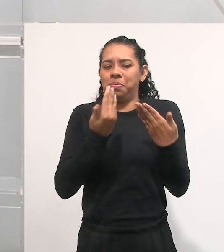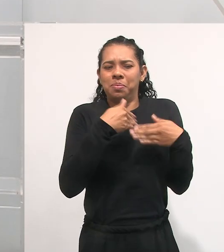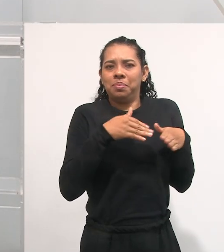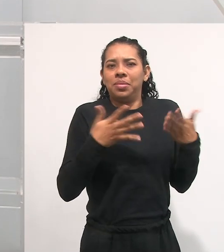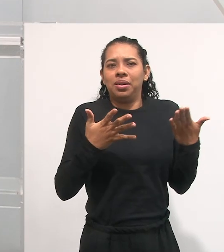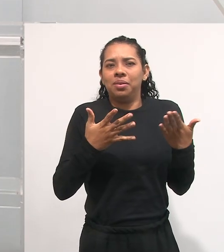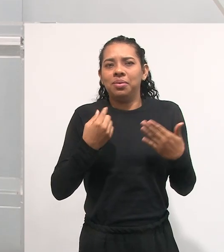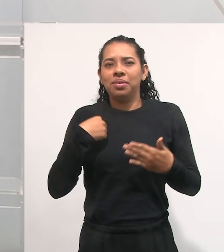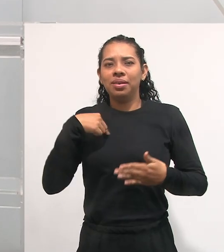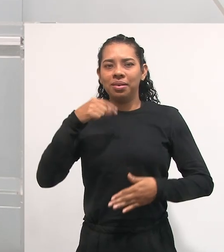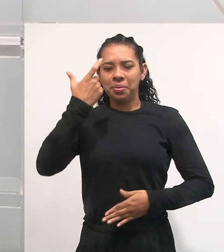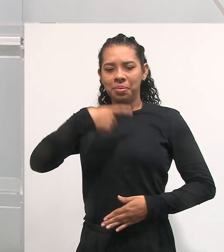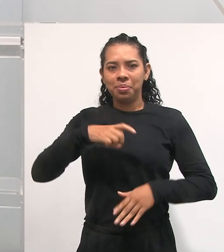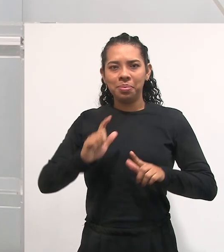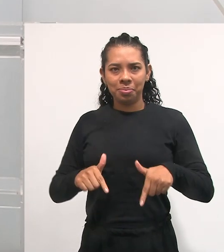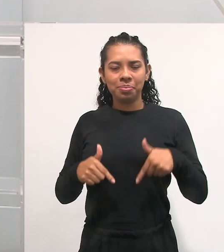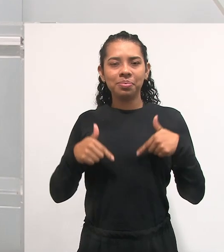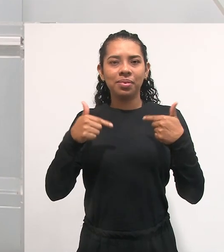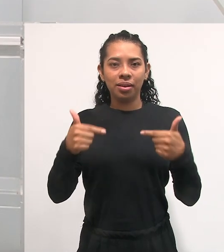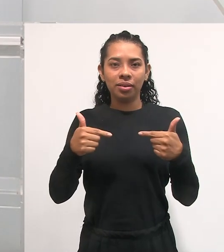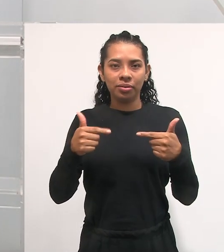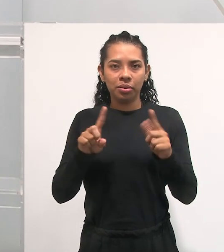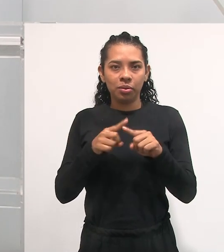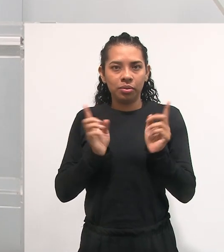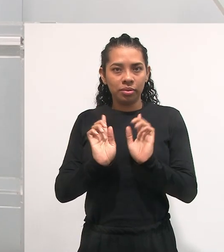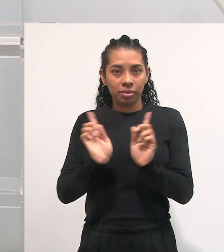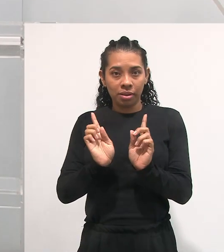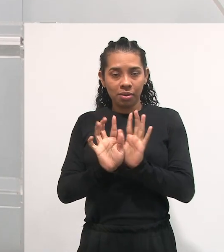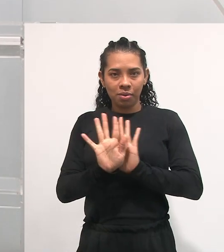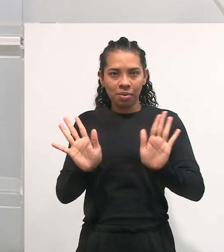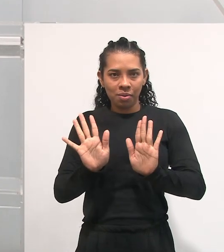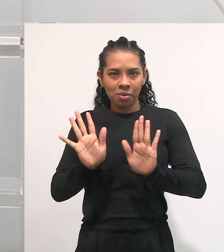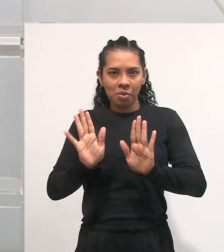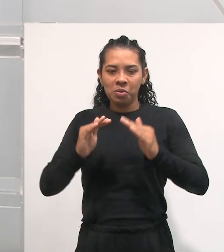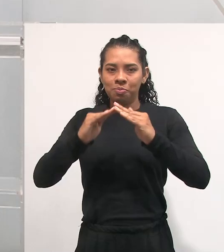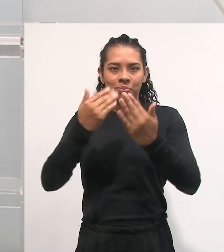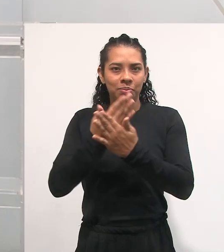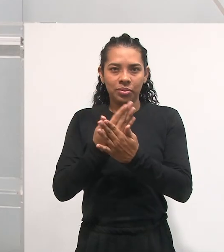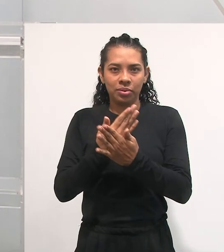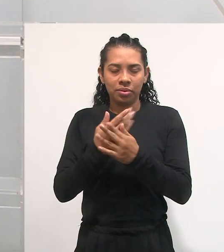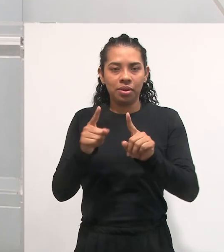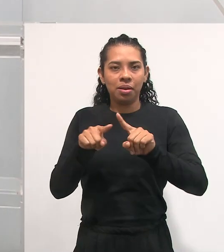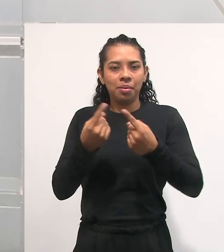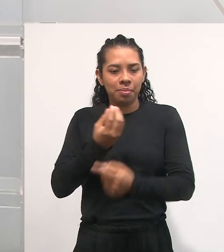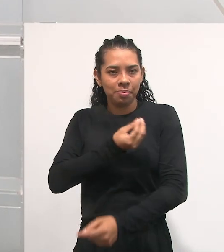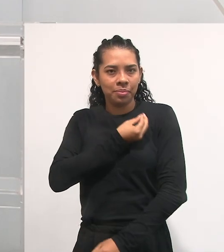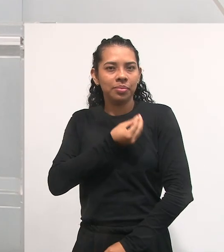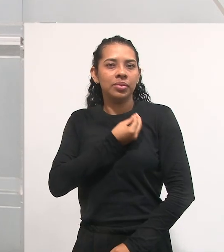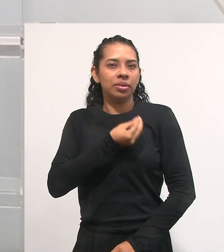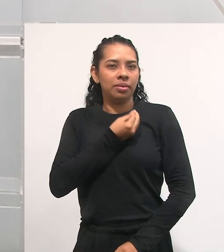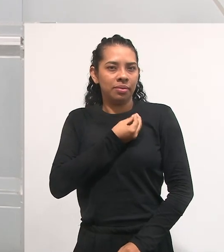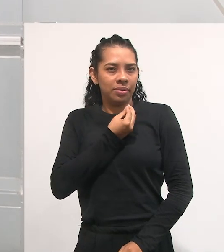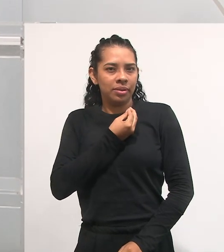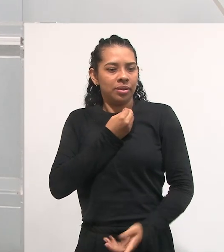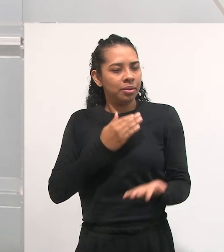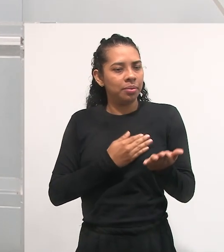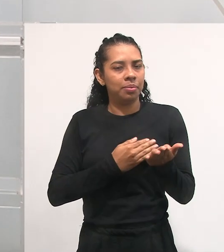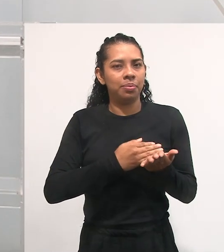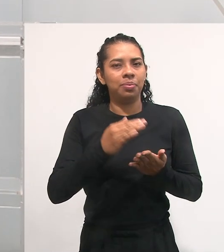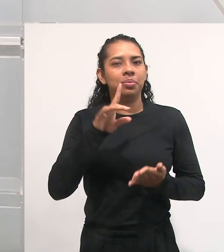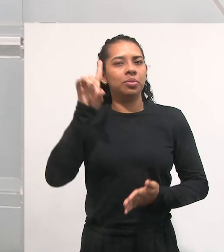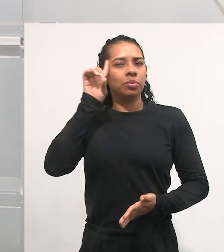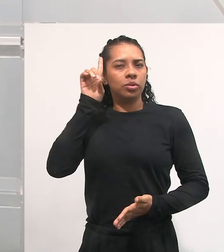avaliativo você praticou hoje? Não necessariamente escolar, não. Estou falando na vida pessoal, na vida cotidiana.